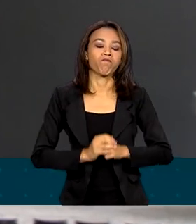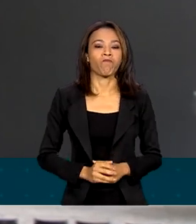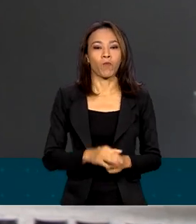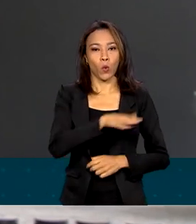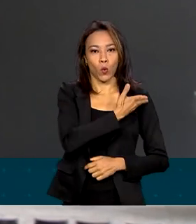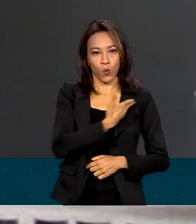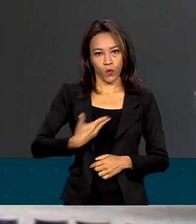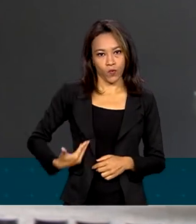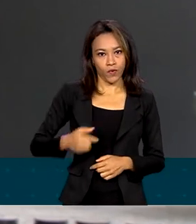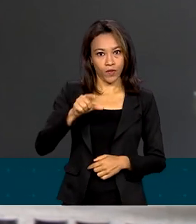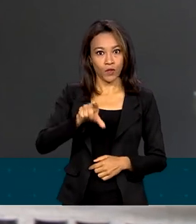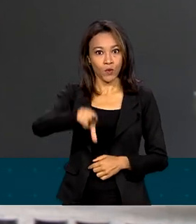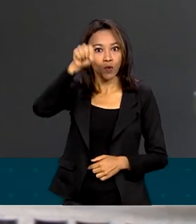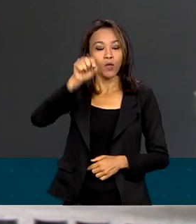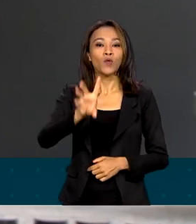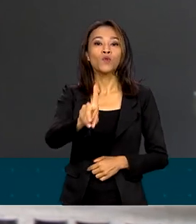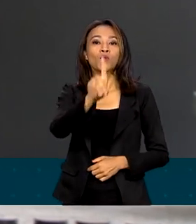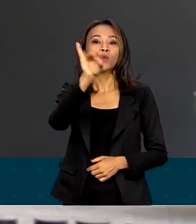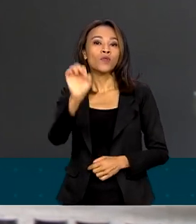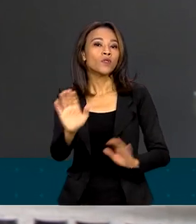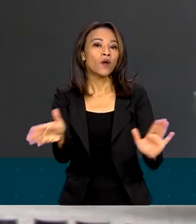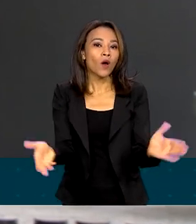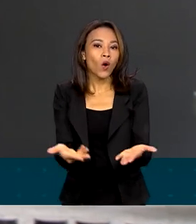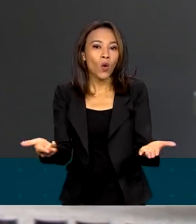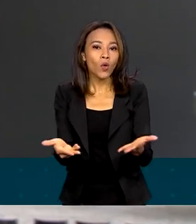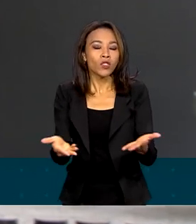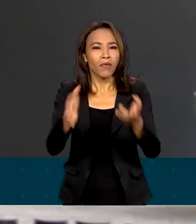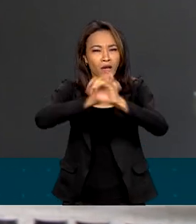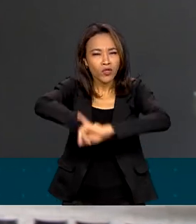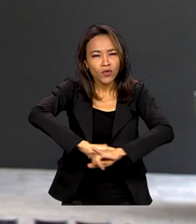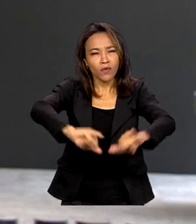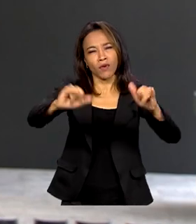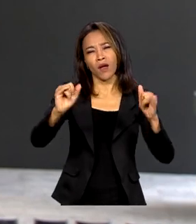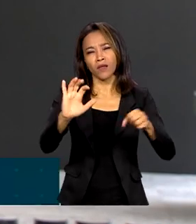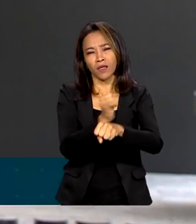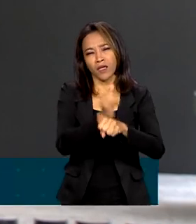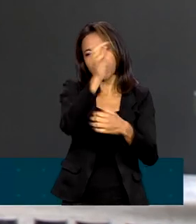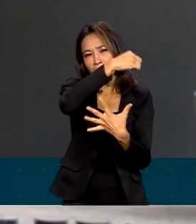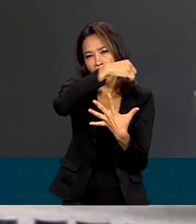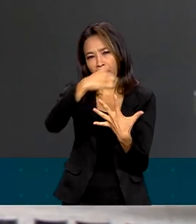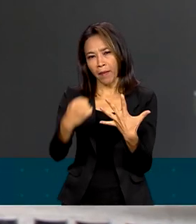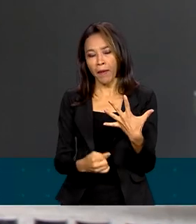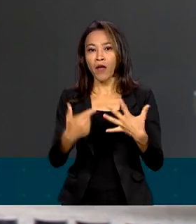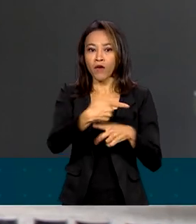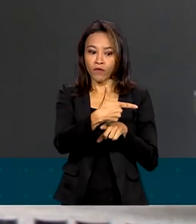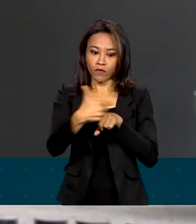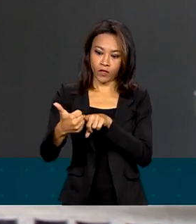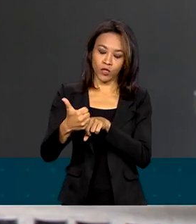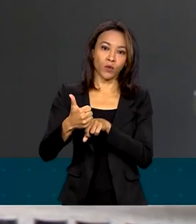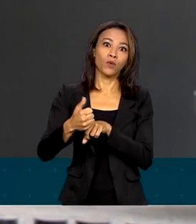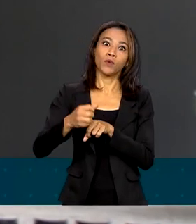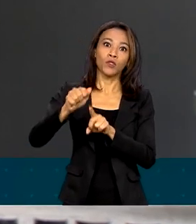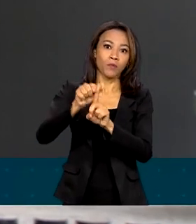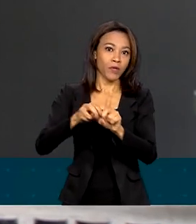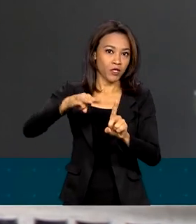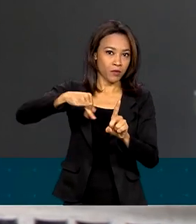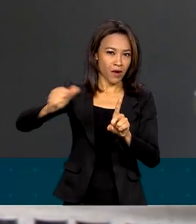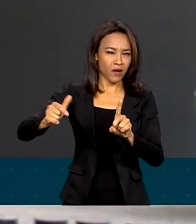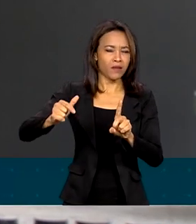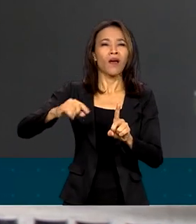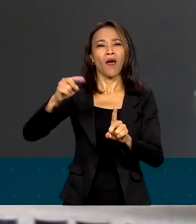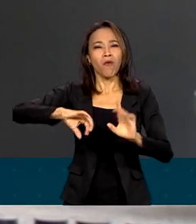escolheu o dia de hoje para lançar esse pacote porque 21 de março é o marco de diversas lutas